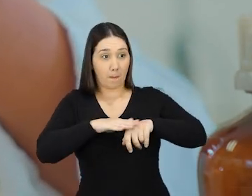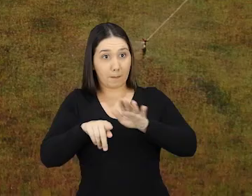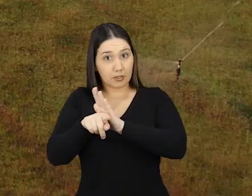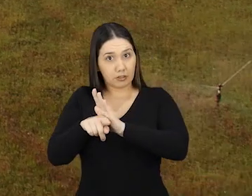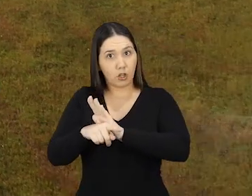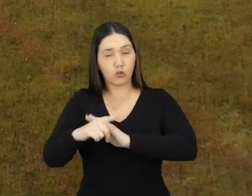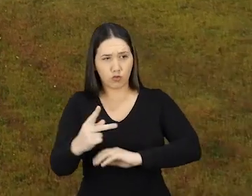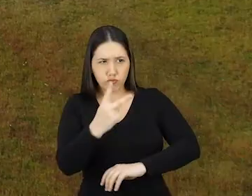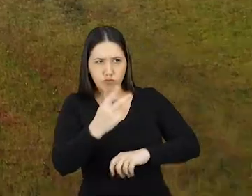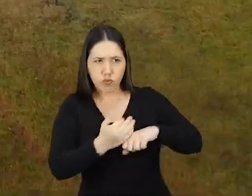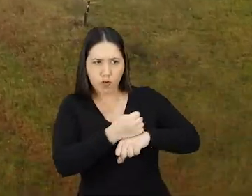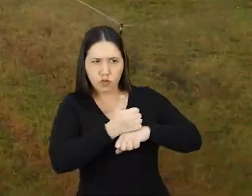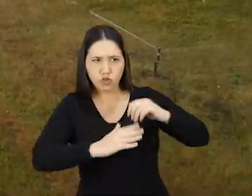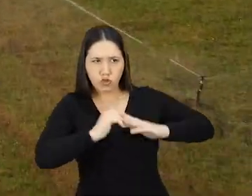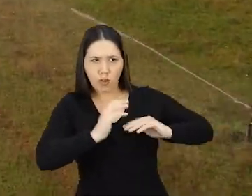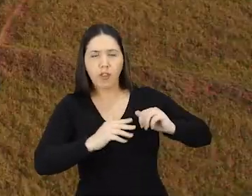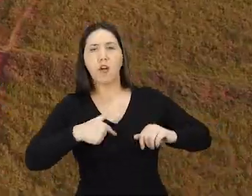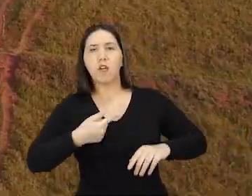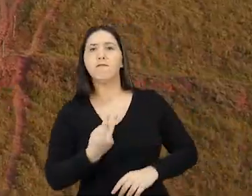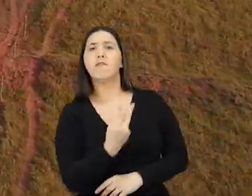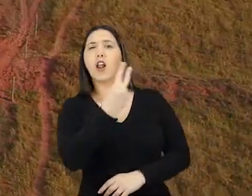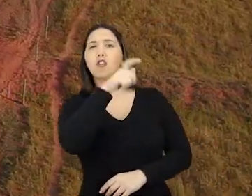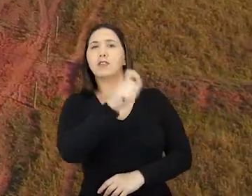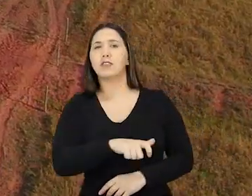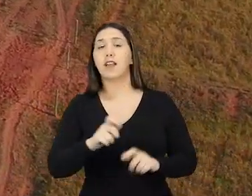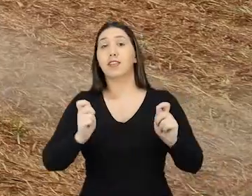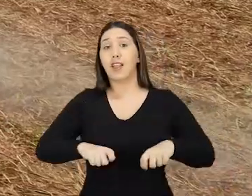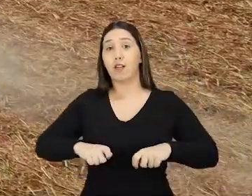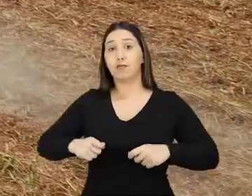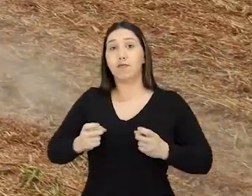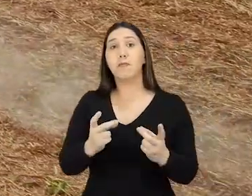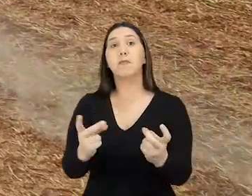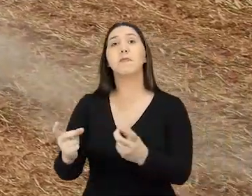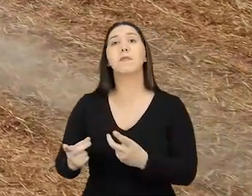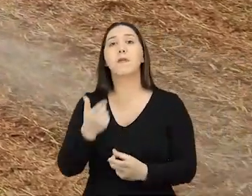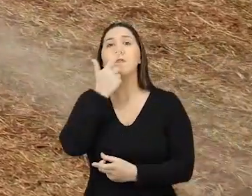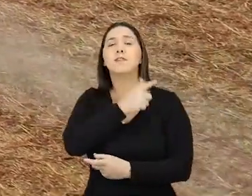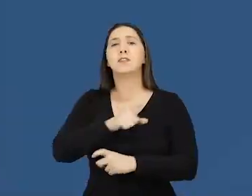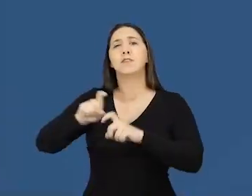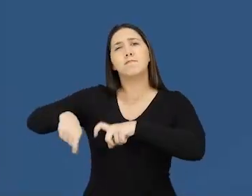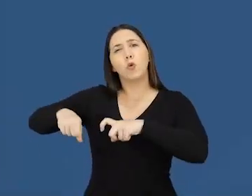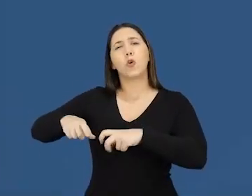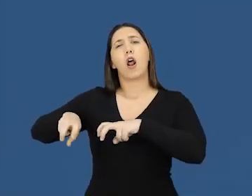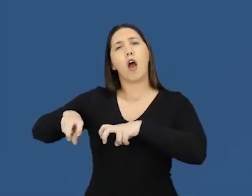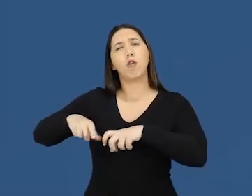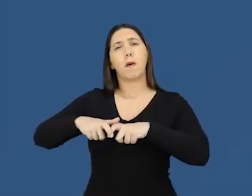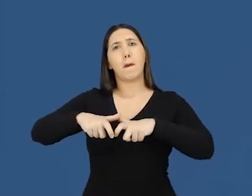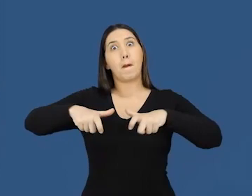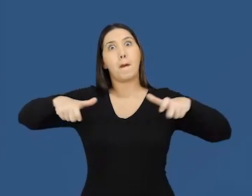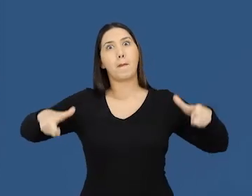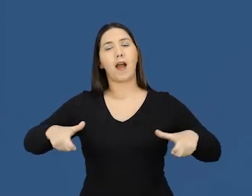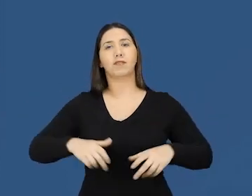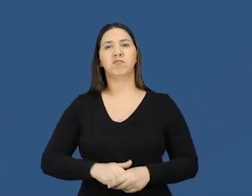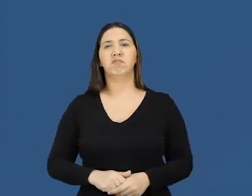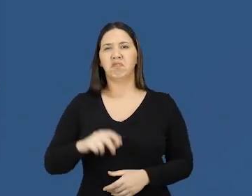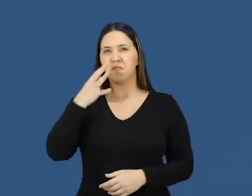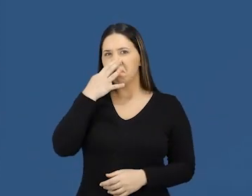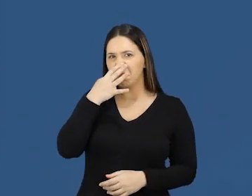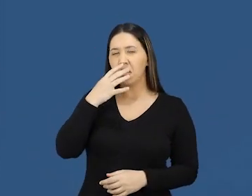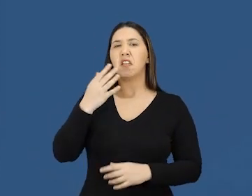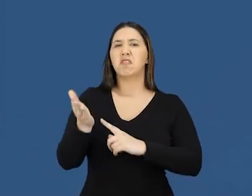desenvolva novas técnicas e aumente a produtividade no campo de São Paulo. Alegria de ver a eficiência, a tecnologia,